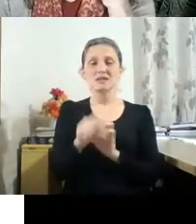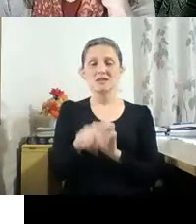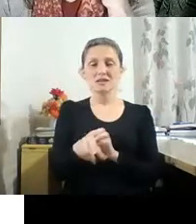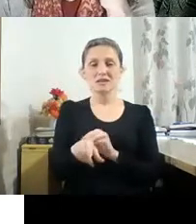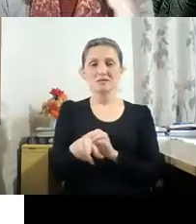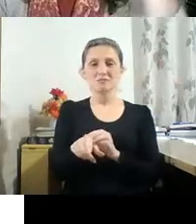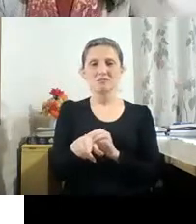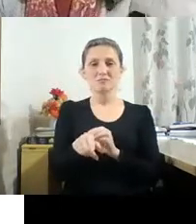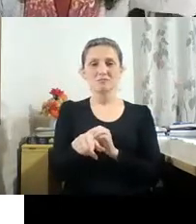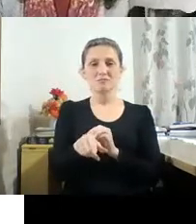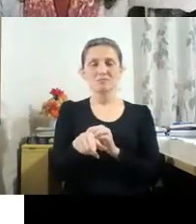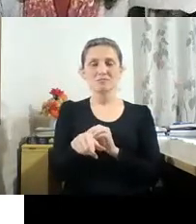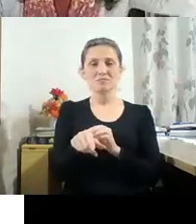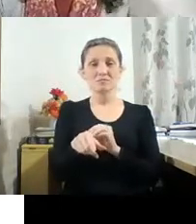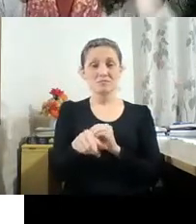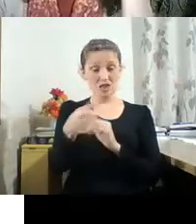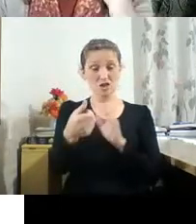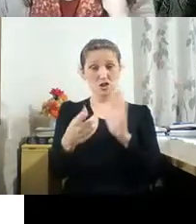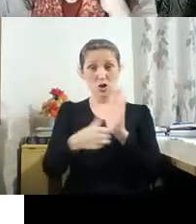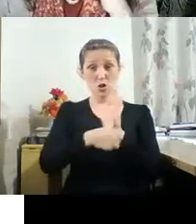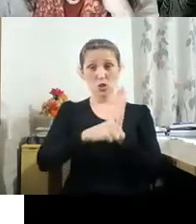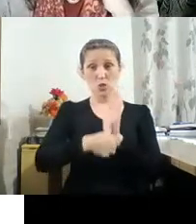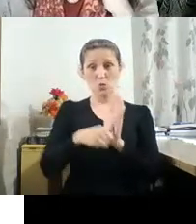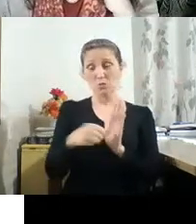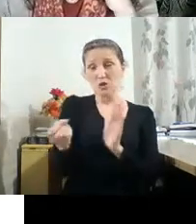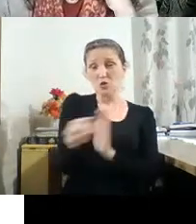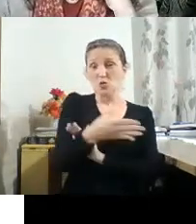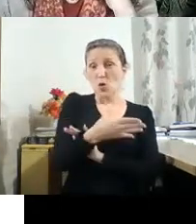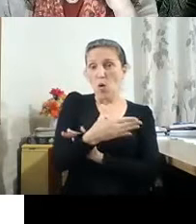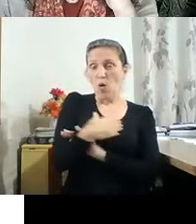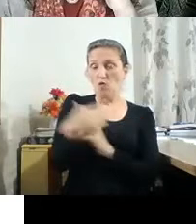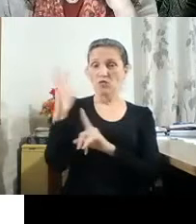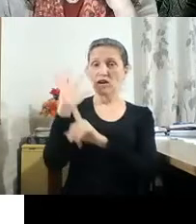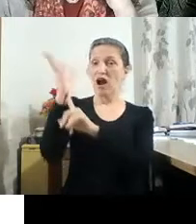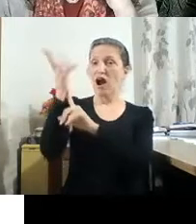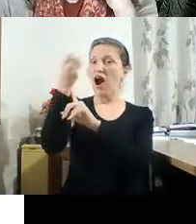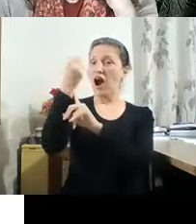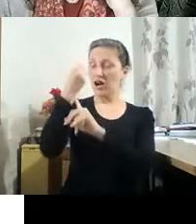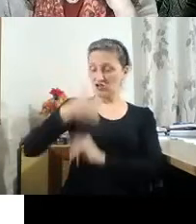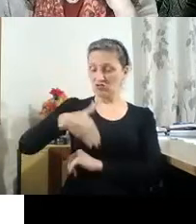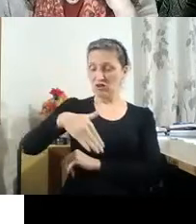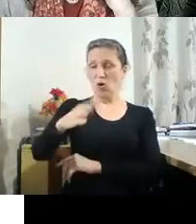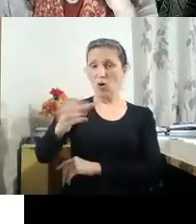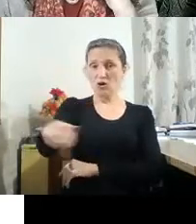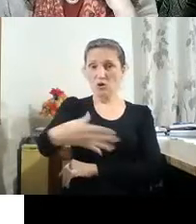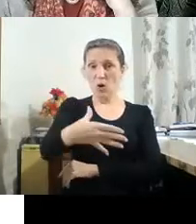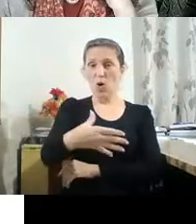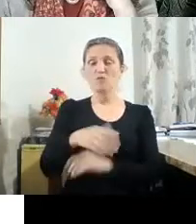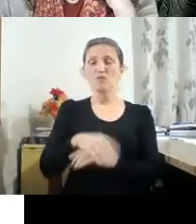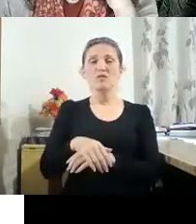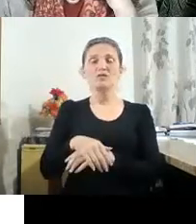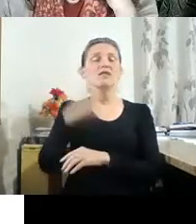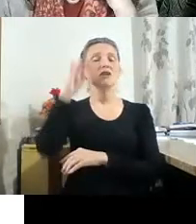novo documento, hoje na arte contemporânea se chama desse novo documento, documentário imaginário,